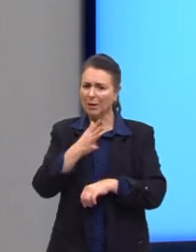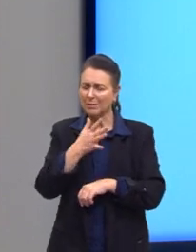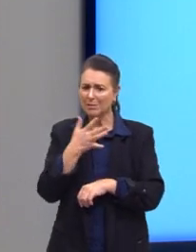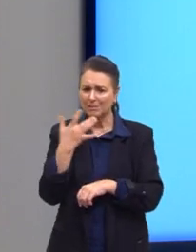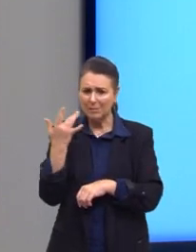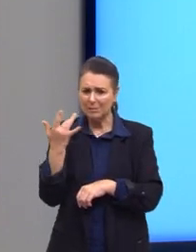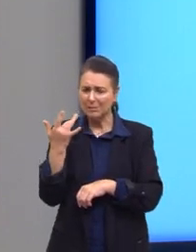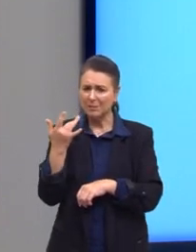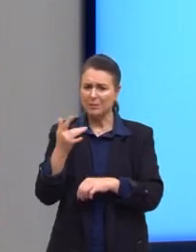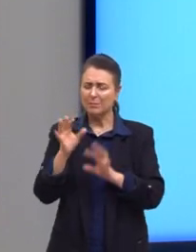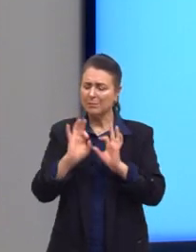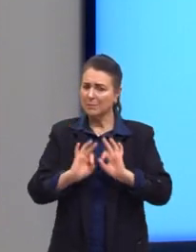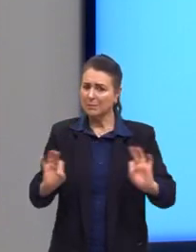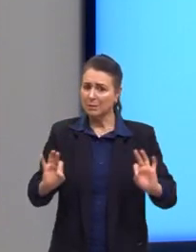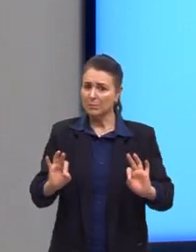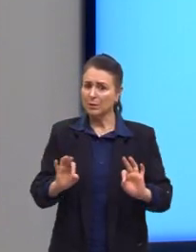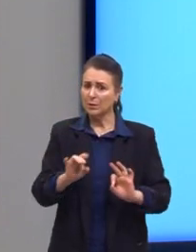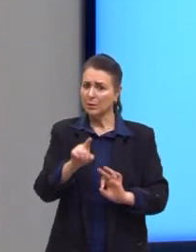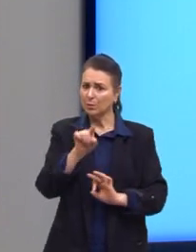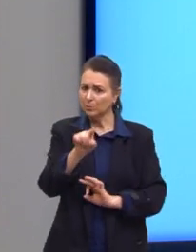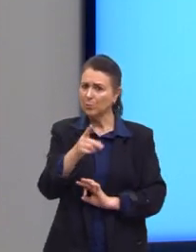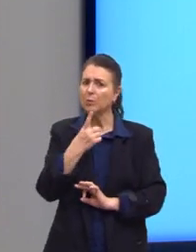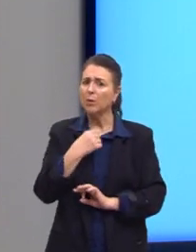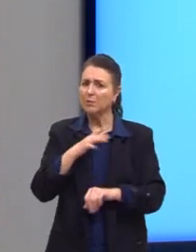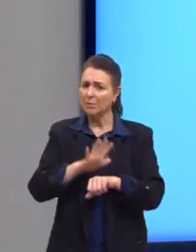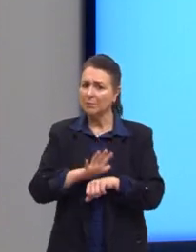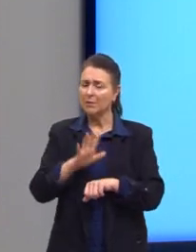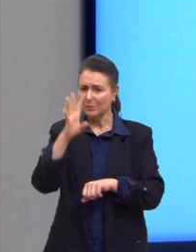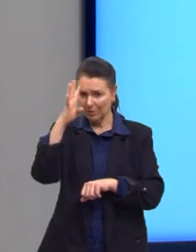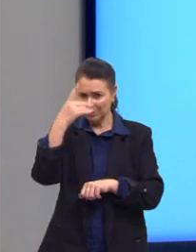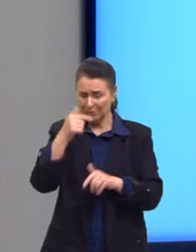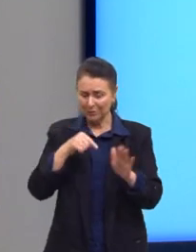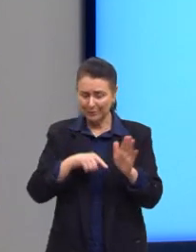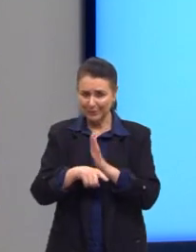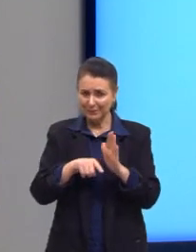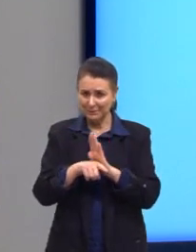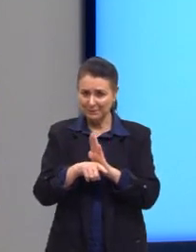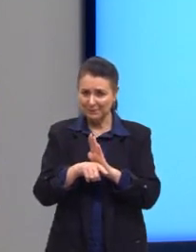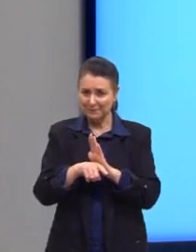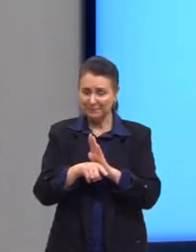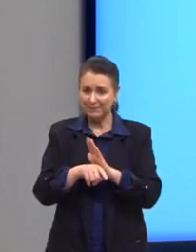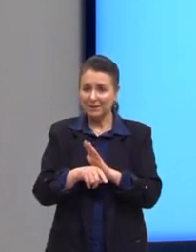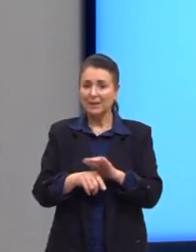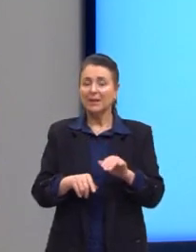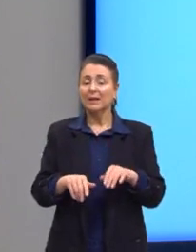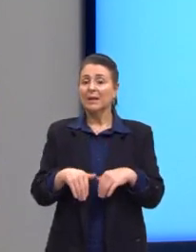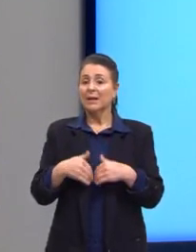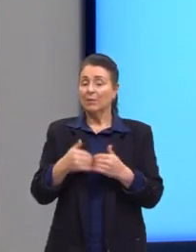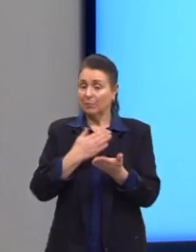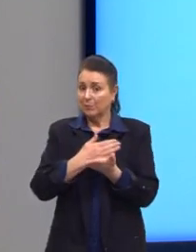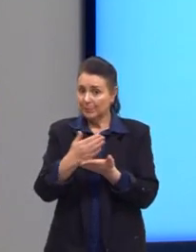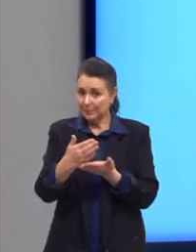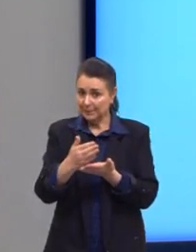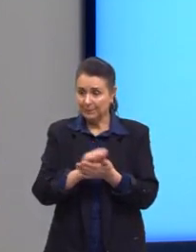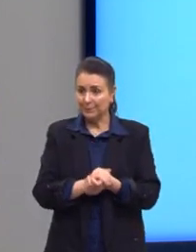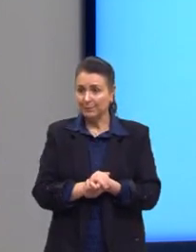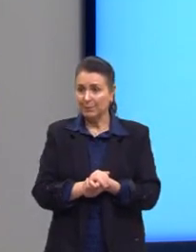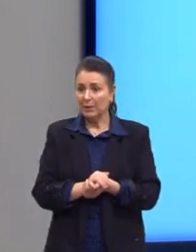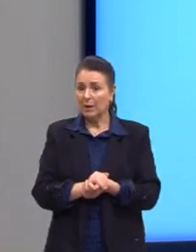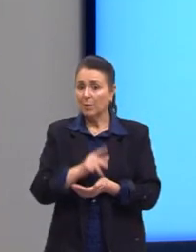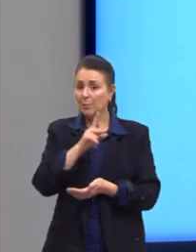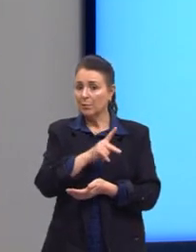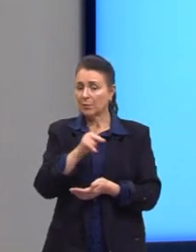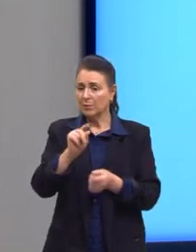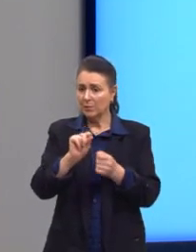forma que vocês se identificarem mais, para resolver a questão. Então, vamos lá. Aqui, o que eu fiz?